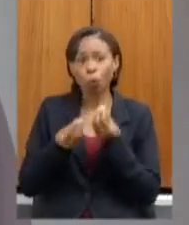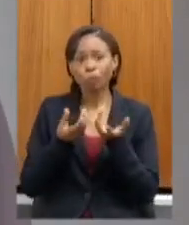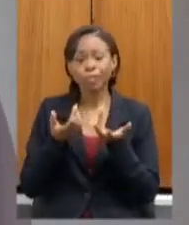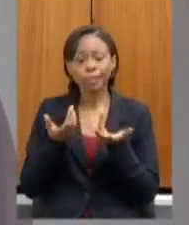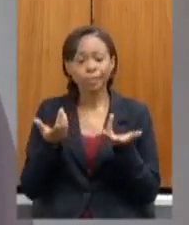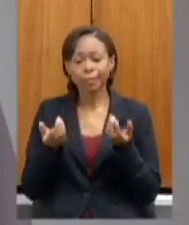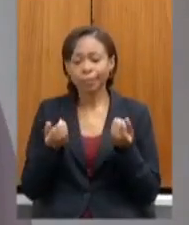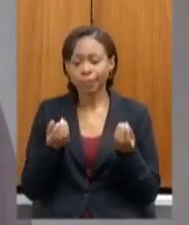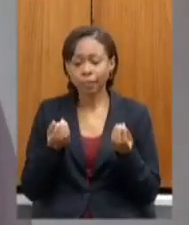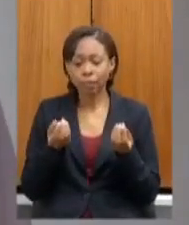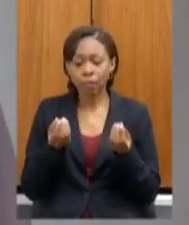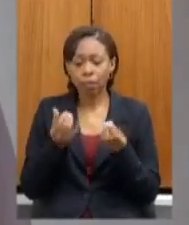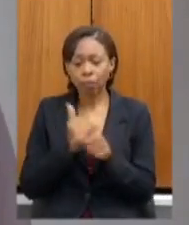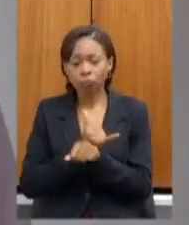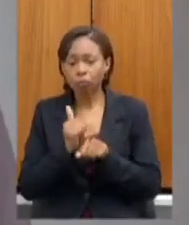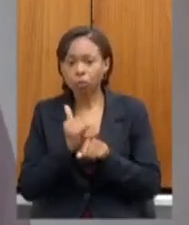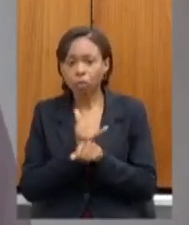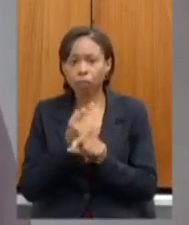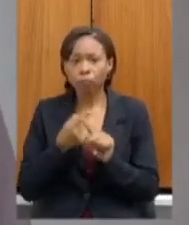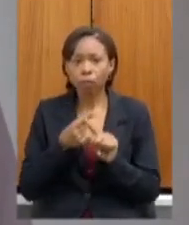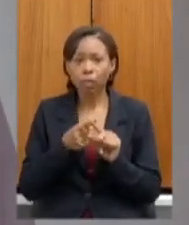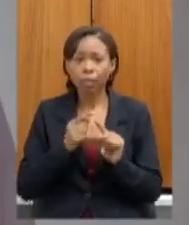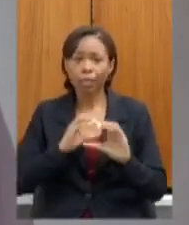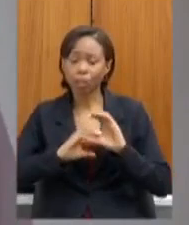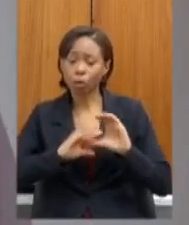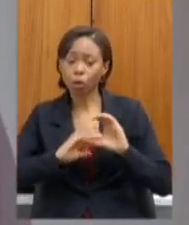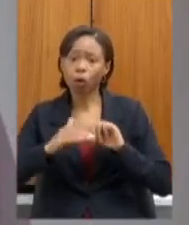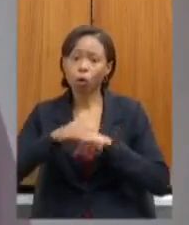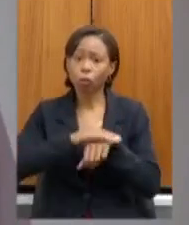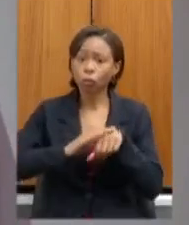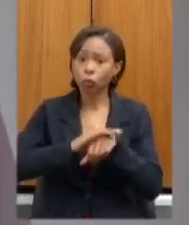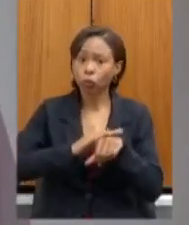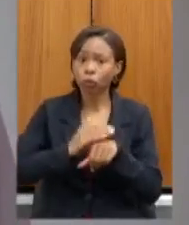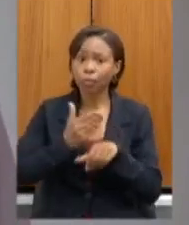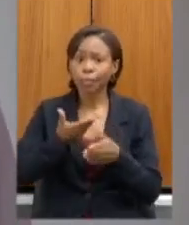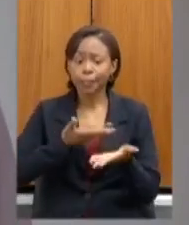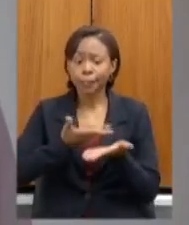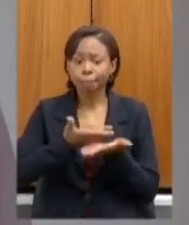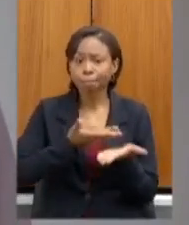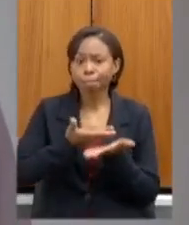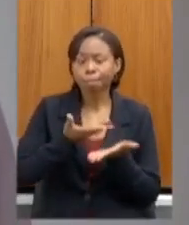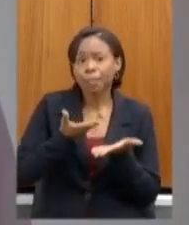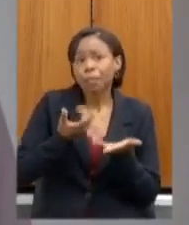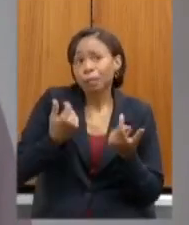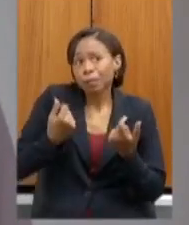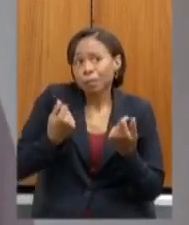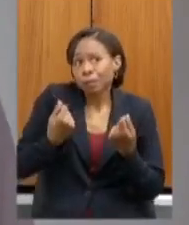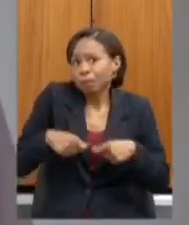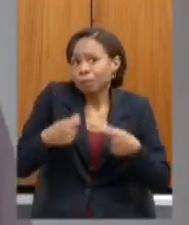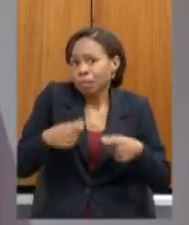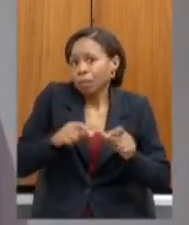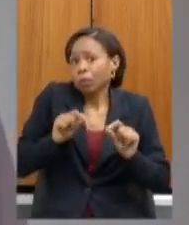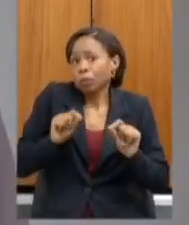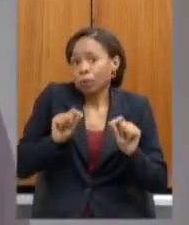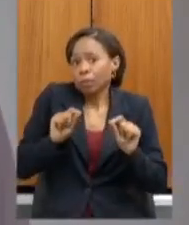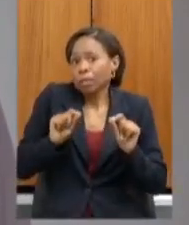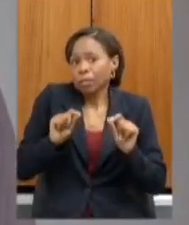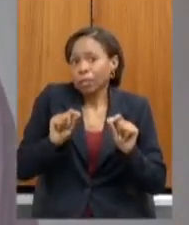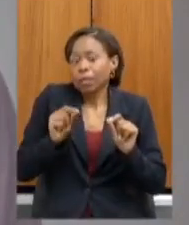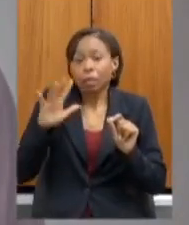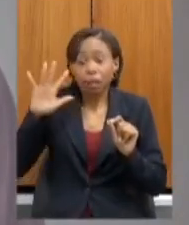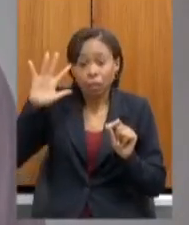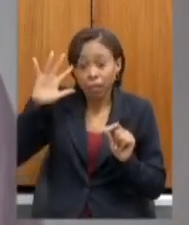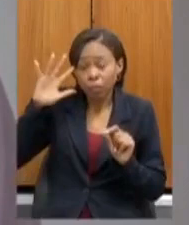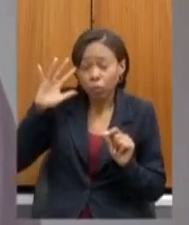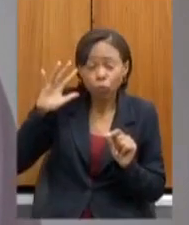deputada é que esse processo de diálogo seja se dê de uma forma em que a gente consiga também resultados